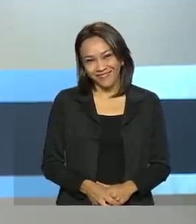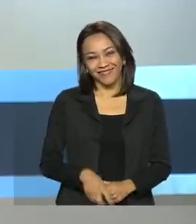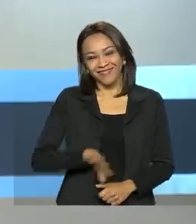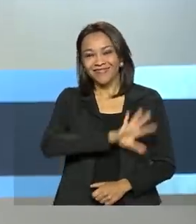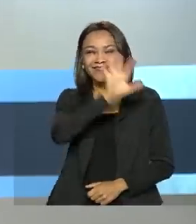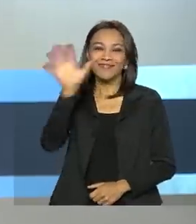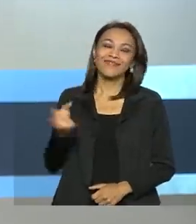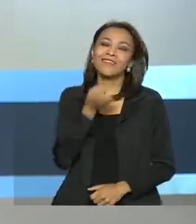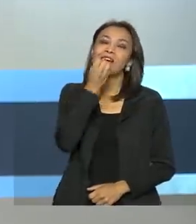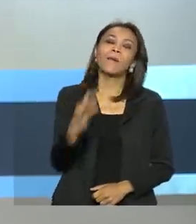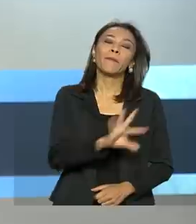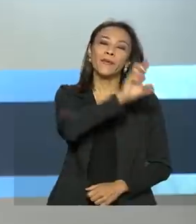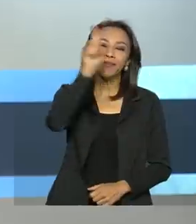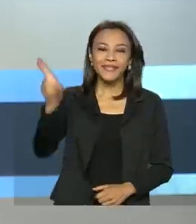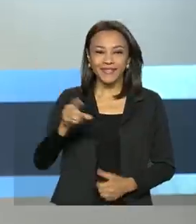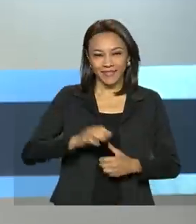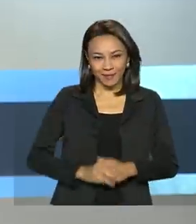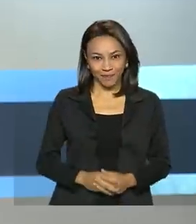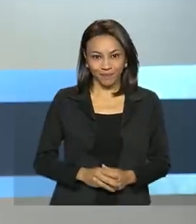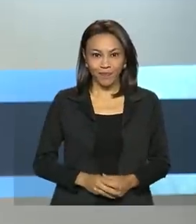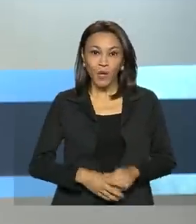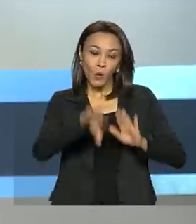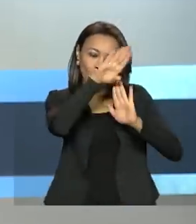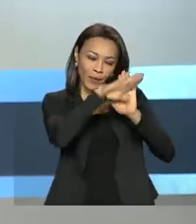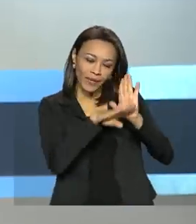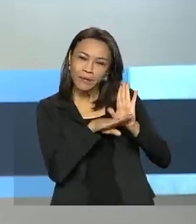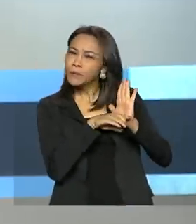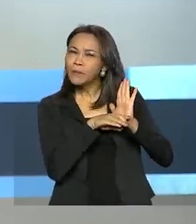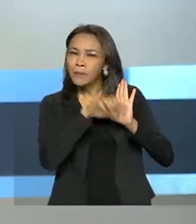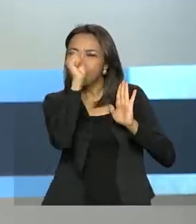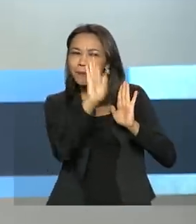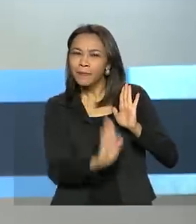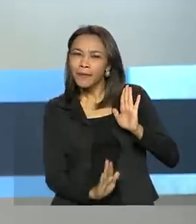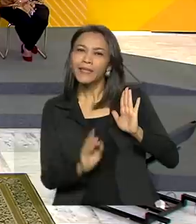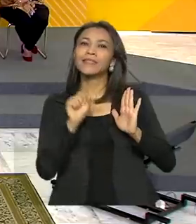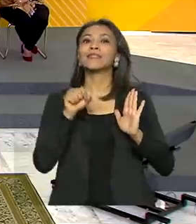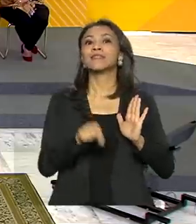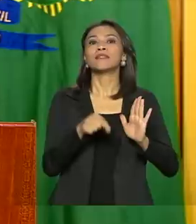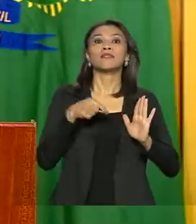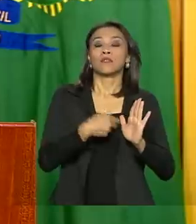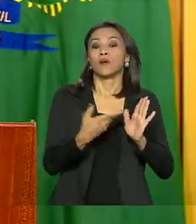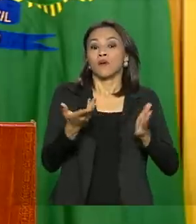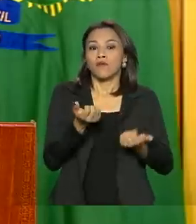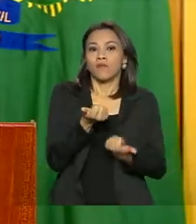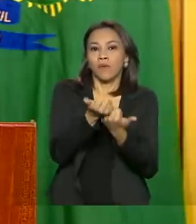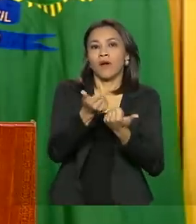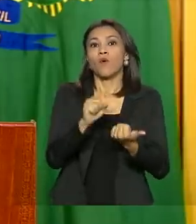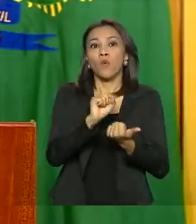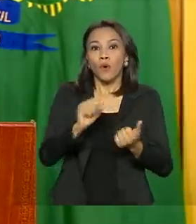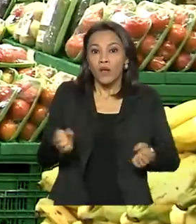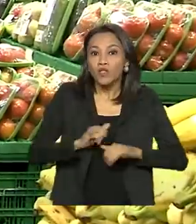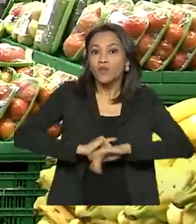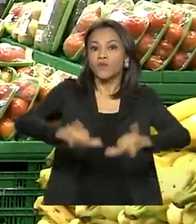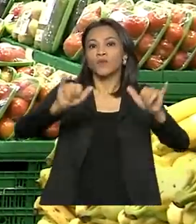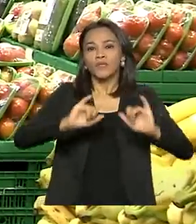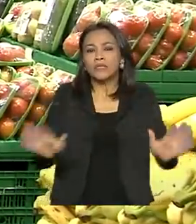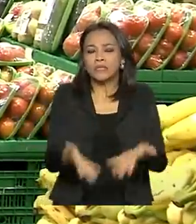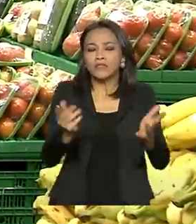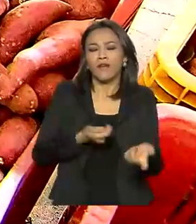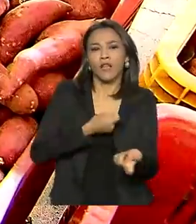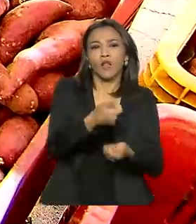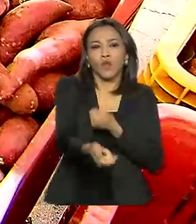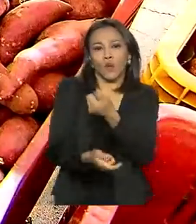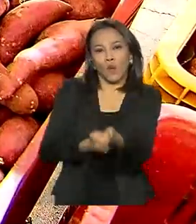Olá, bom dia pra você. Brasil Fraterno. Governo Federal lança programa para incentivar a doação de